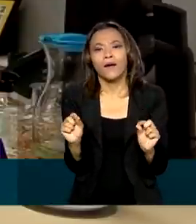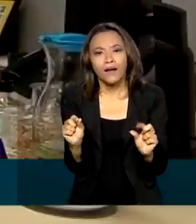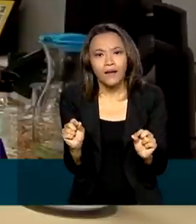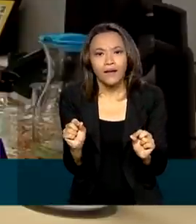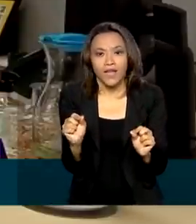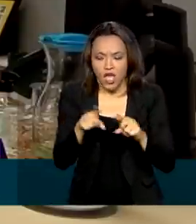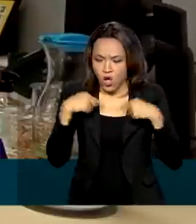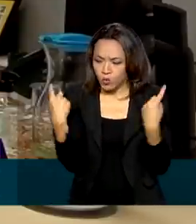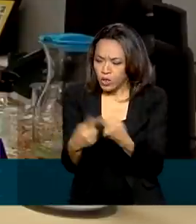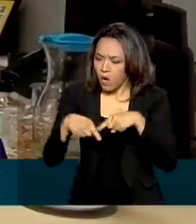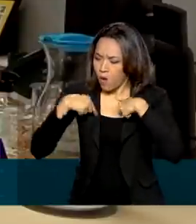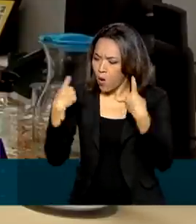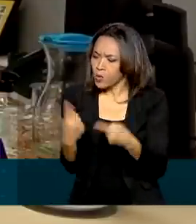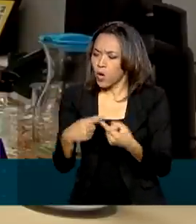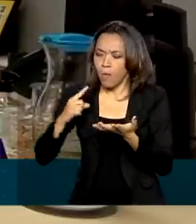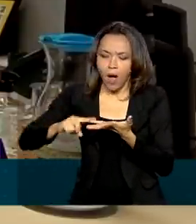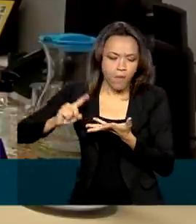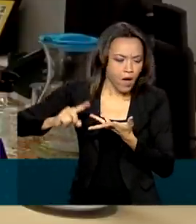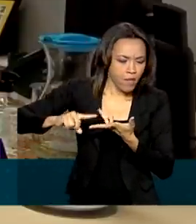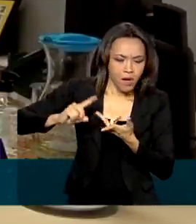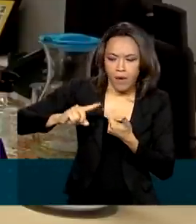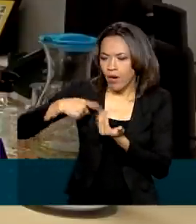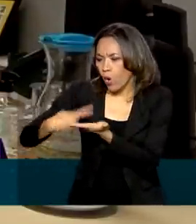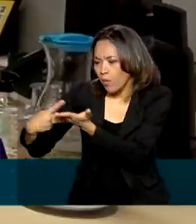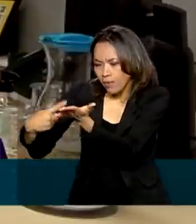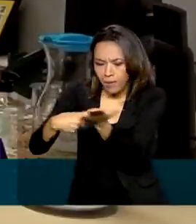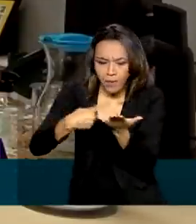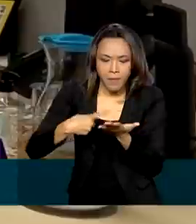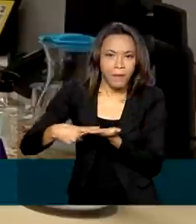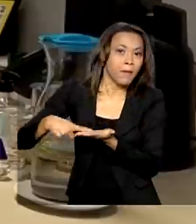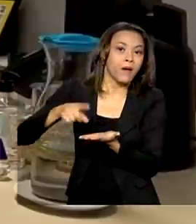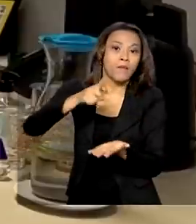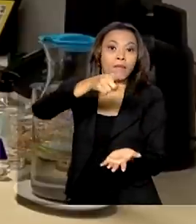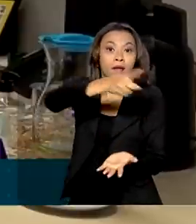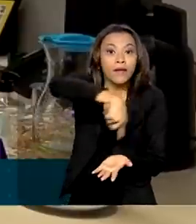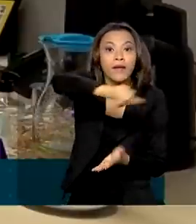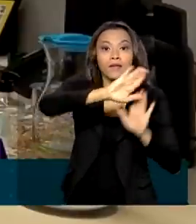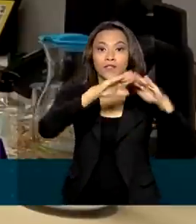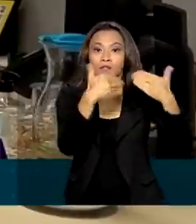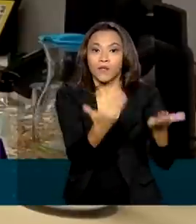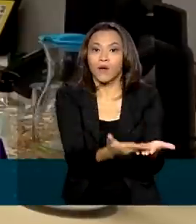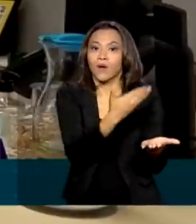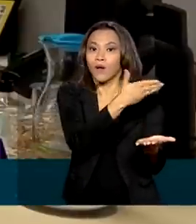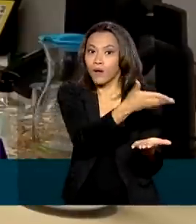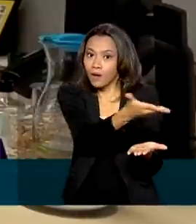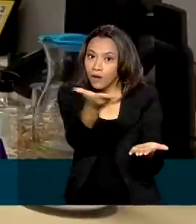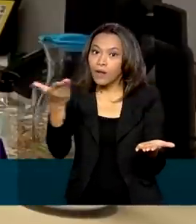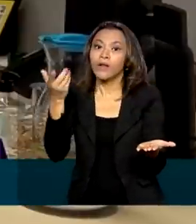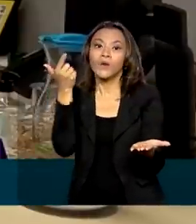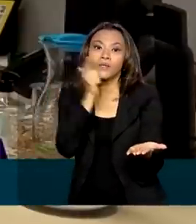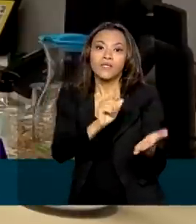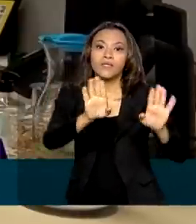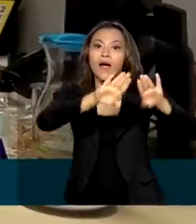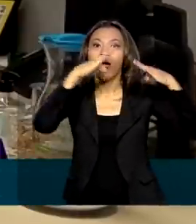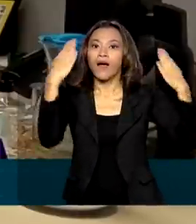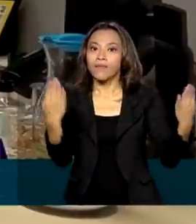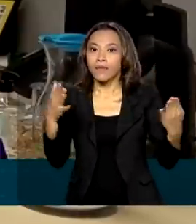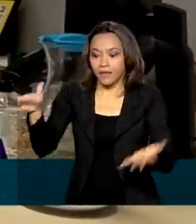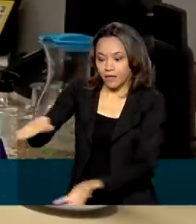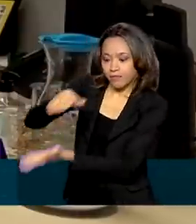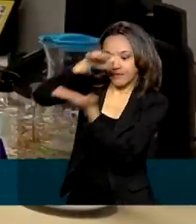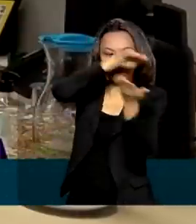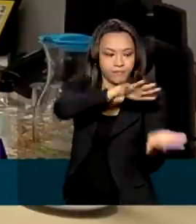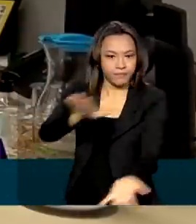essas reuniões de planejamento, para que todas as escolas pudessem abrir suas portas e receberem os